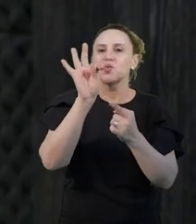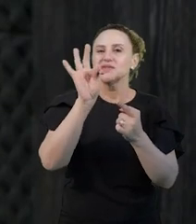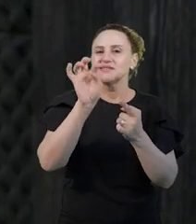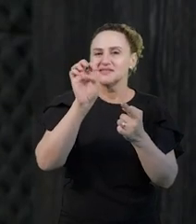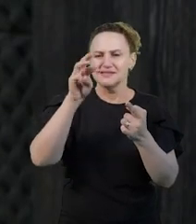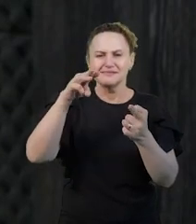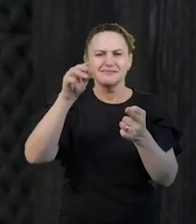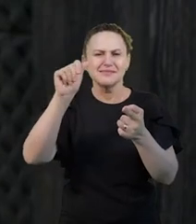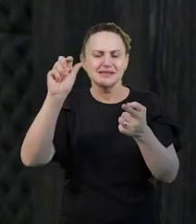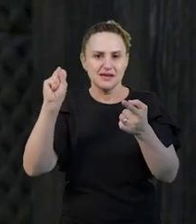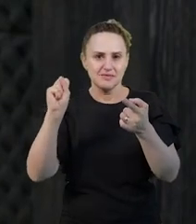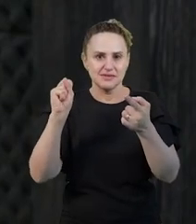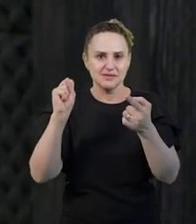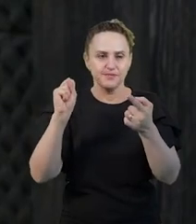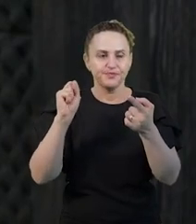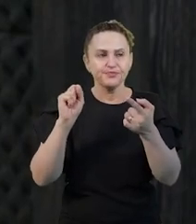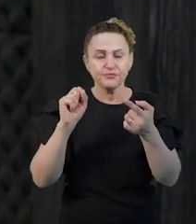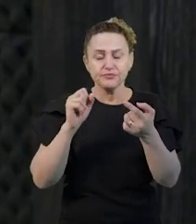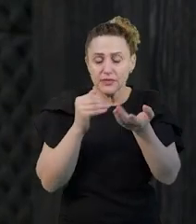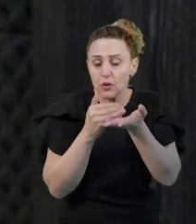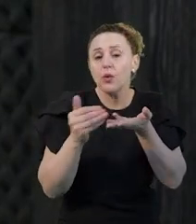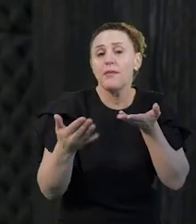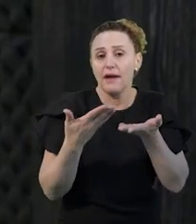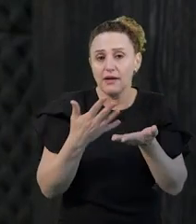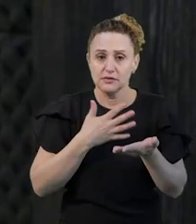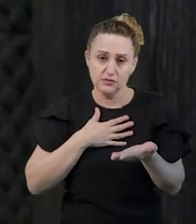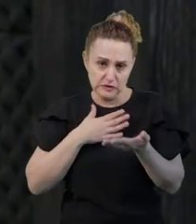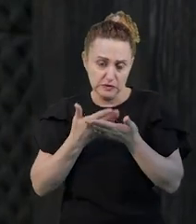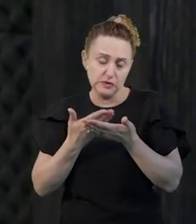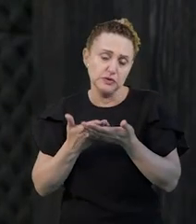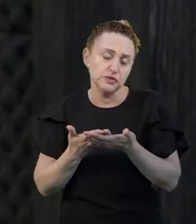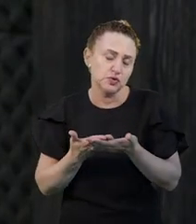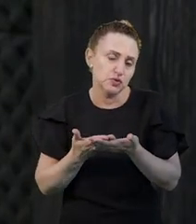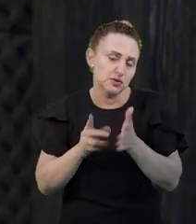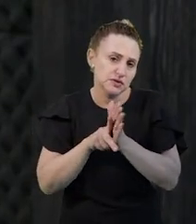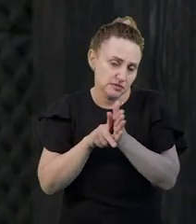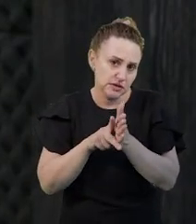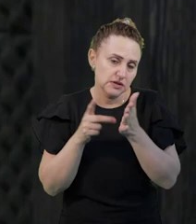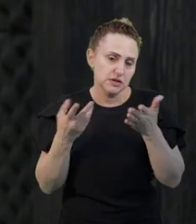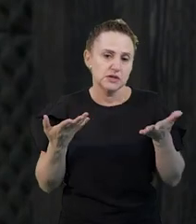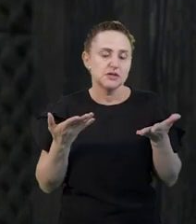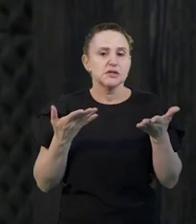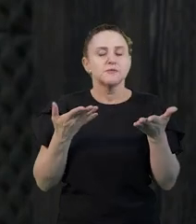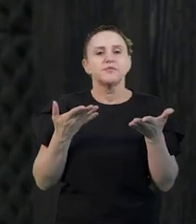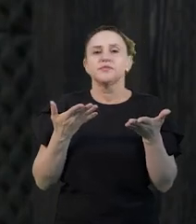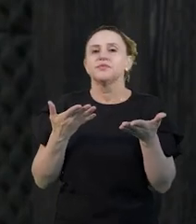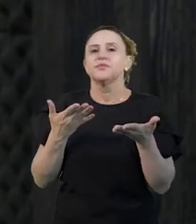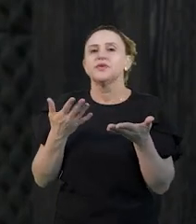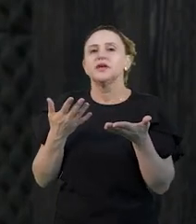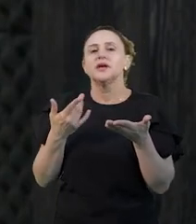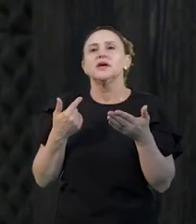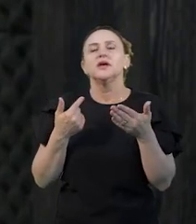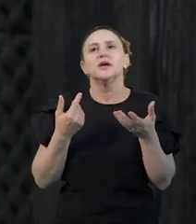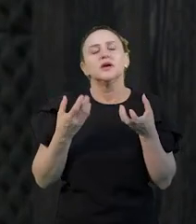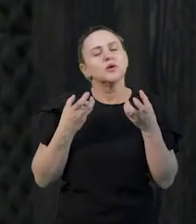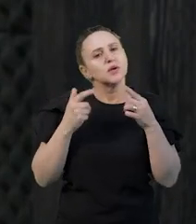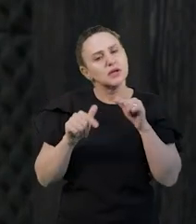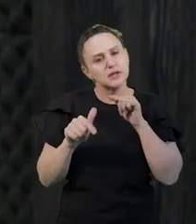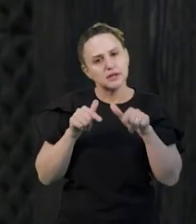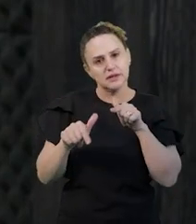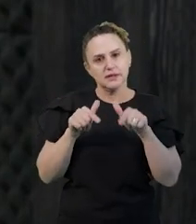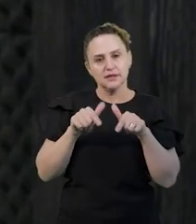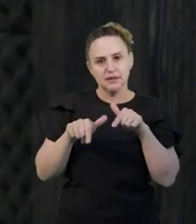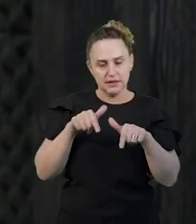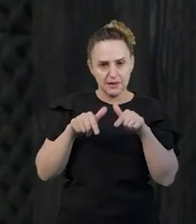Então, a minha disposição para trabalhar com